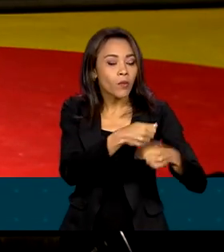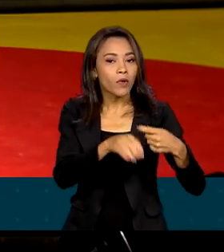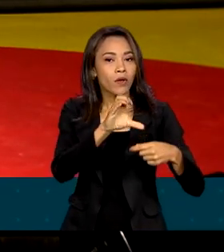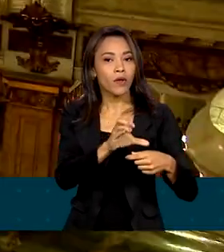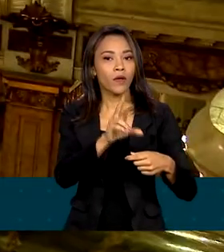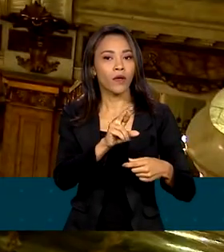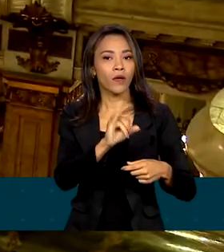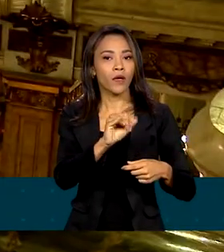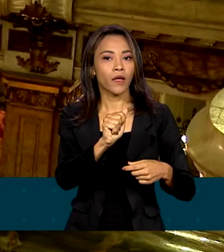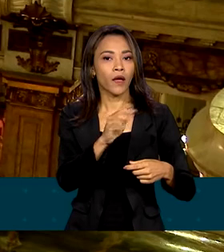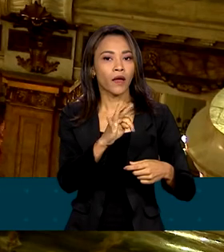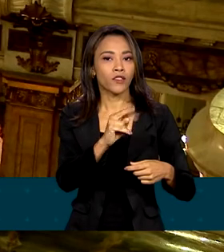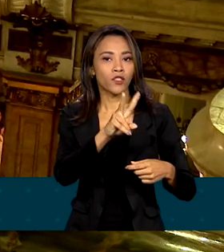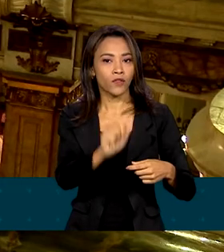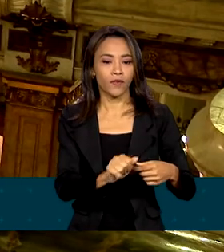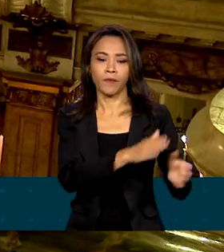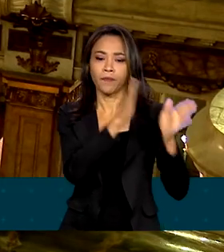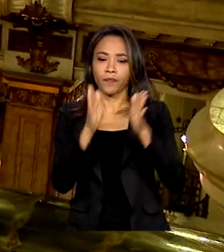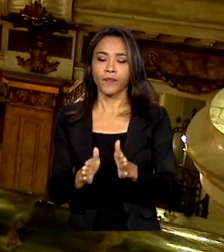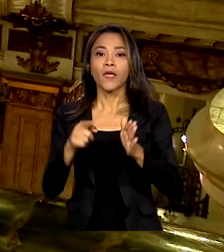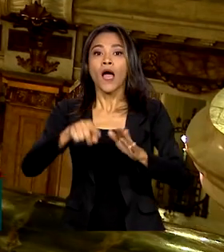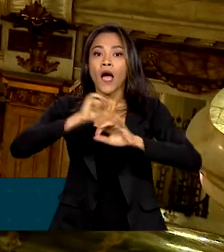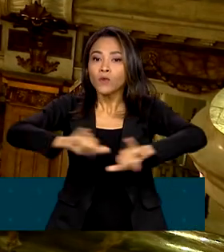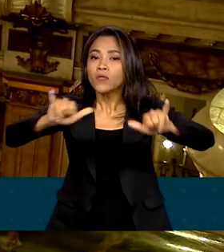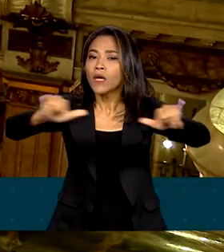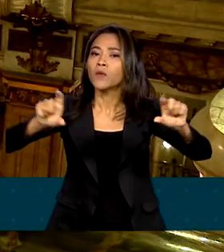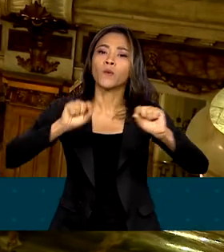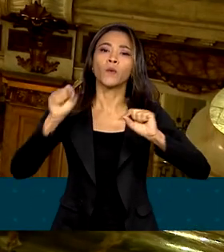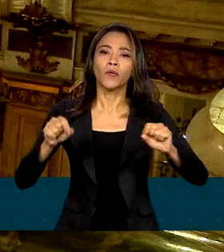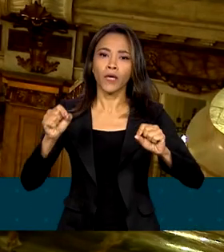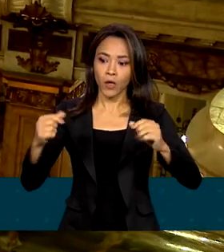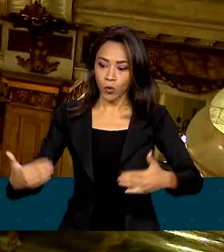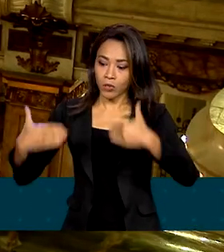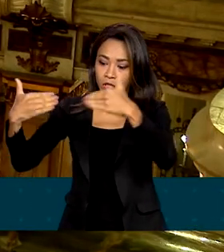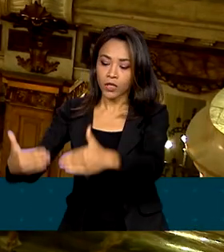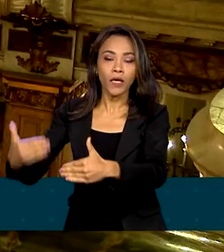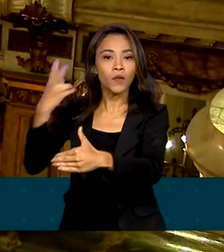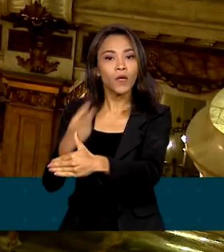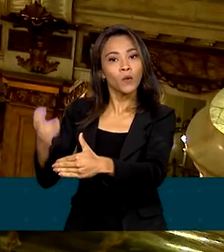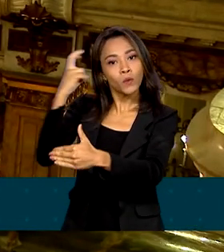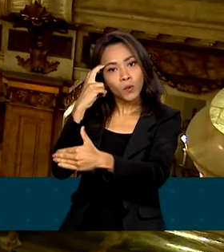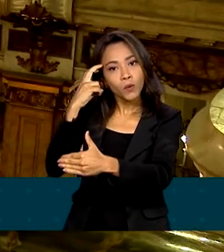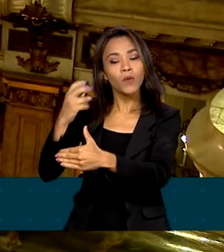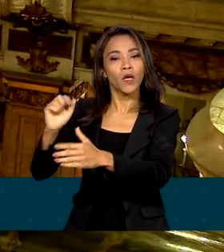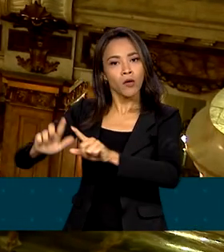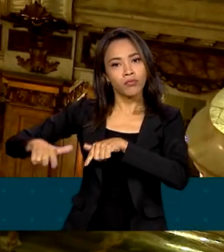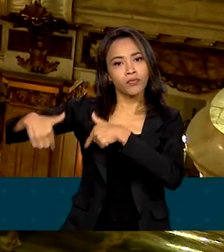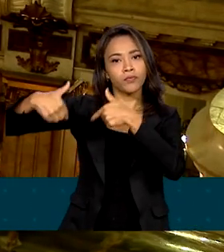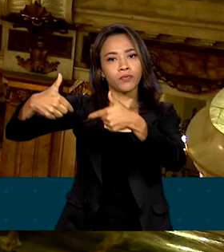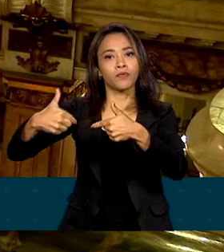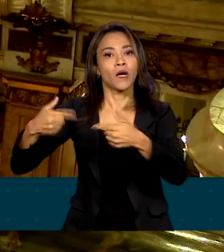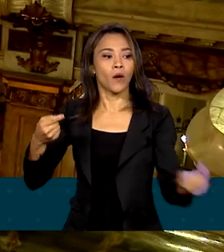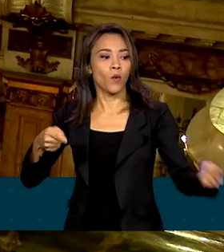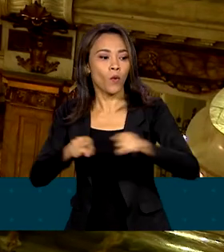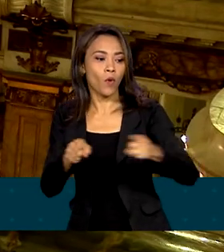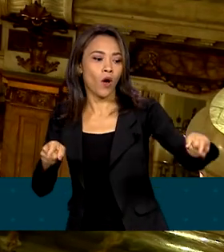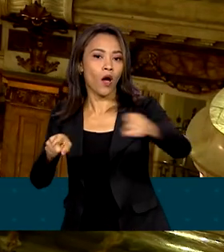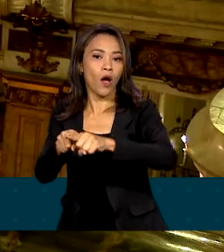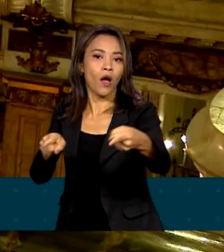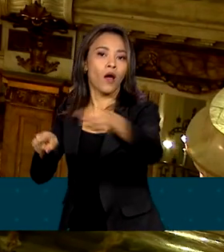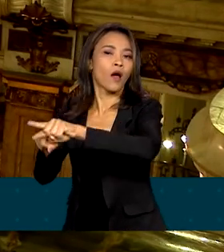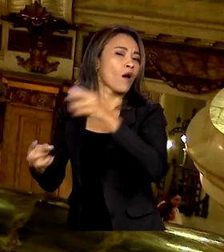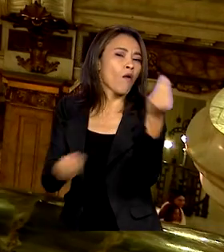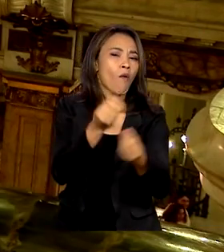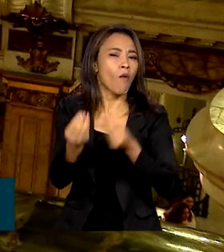medidas anunciadas está a possibilidade de o Ministério da Cultura atuar junto aos patrocinadores por meio de